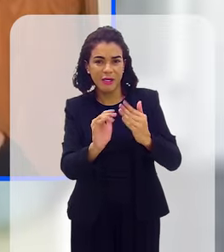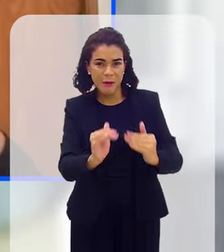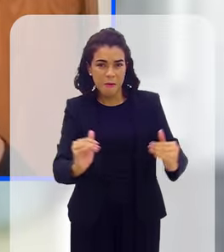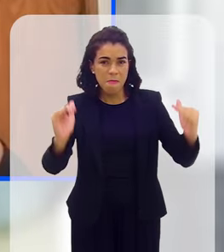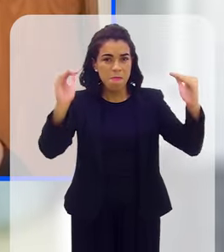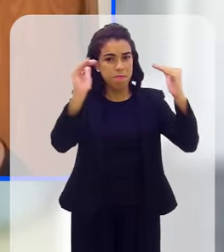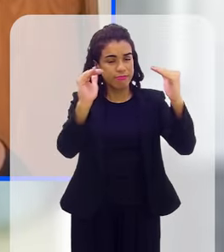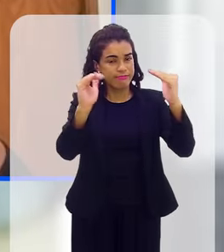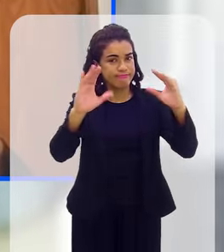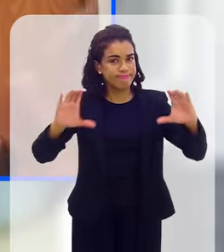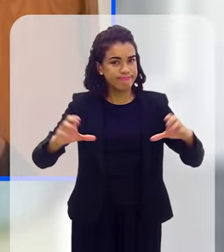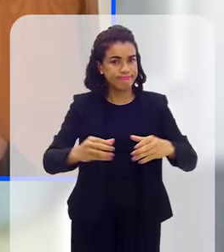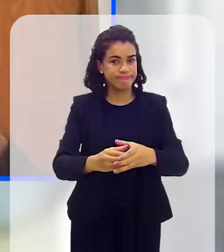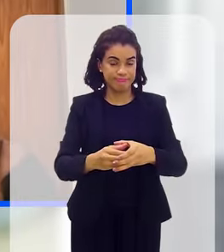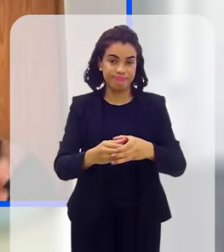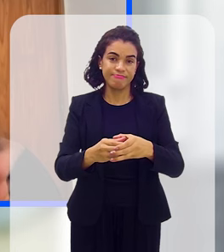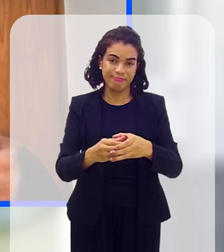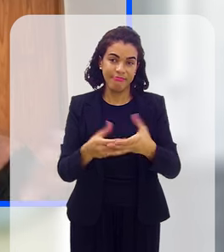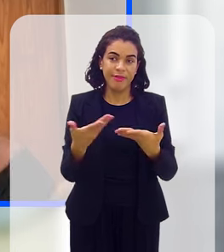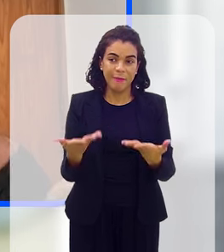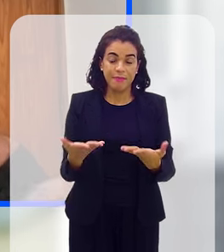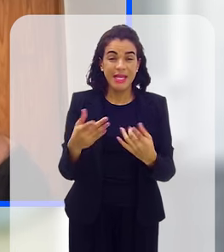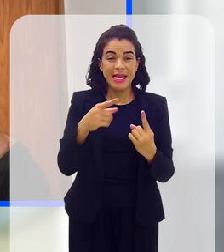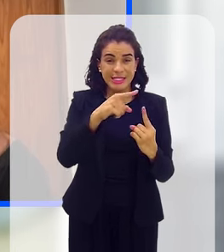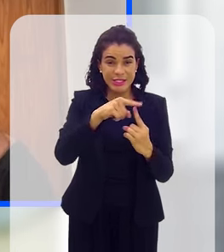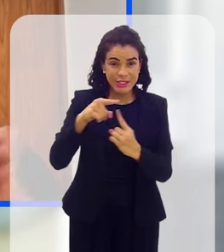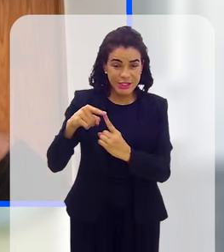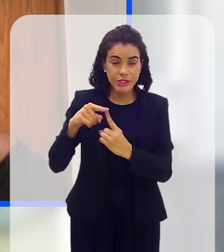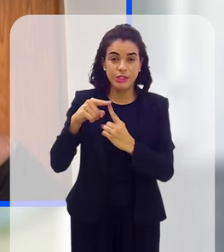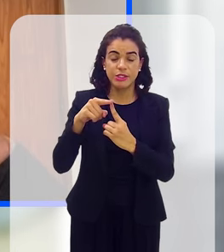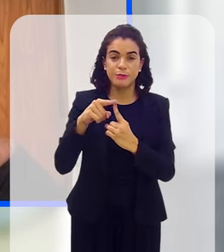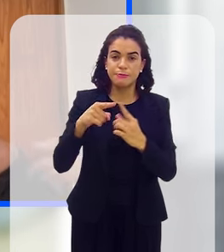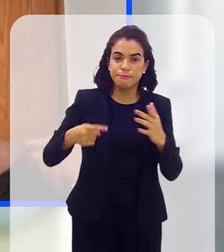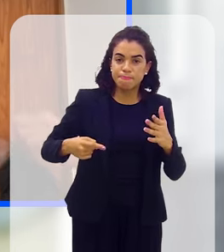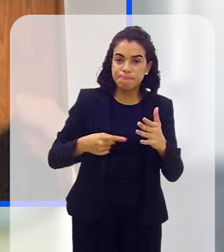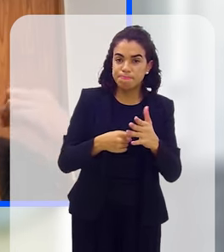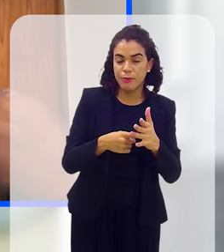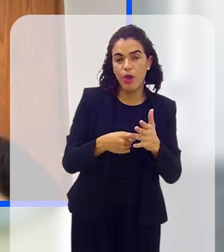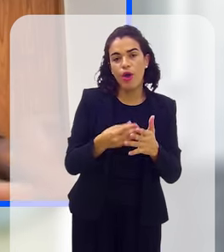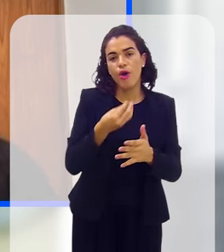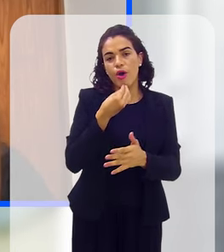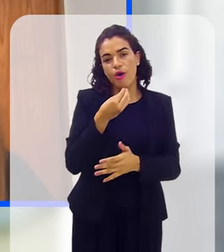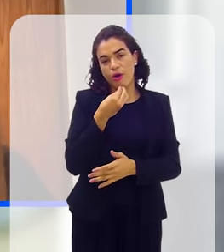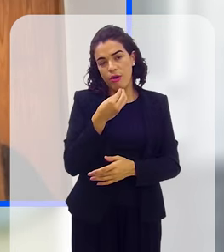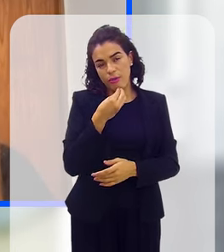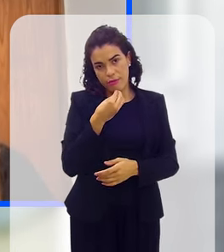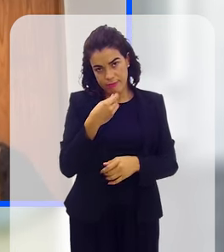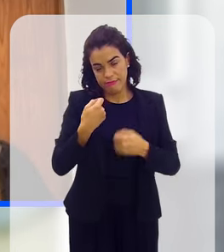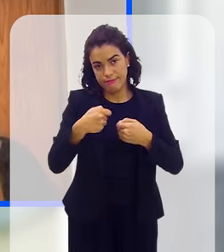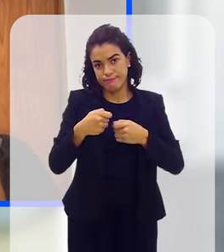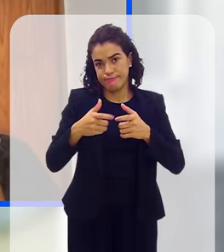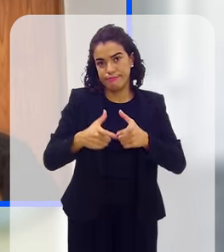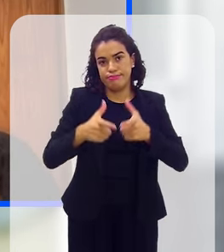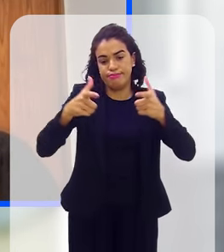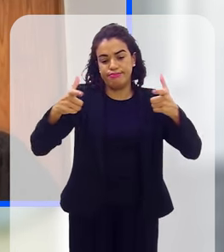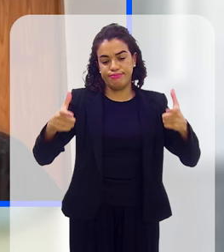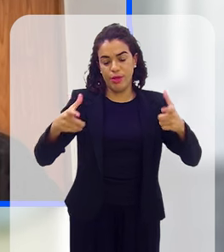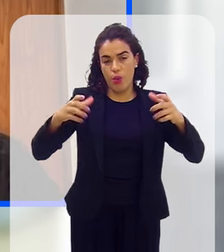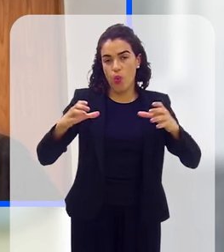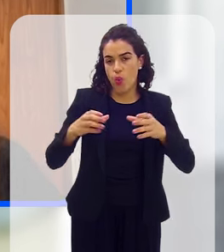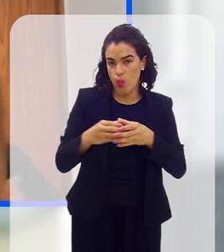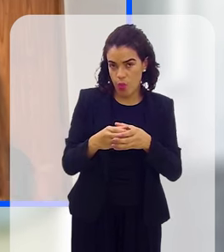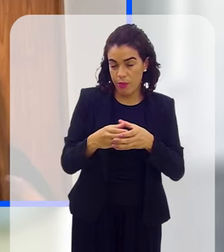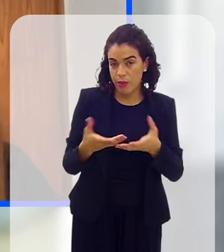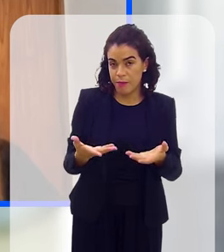que está sendo tratado ali. Então, para esse tipo de denúncia, o número de agentes por obra vai aumentar. Agora, há